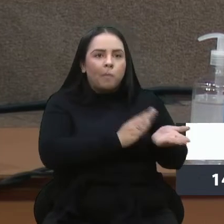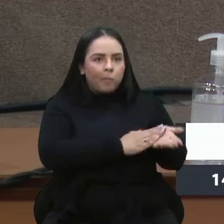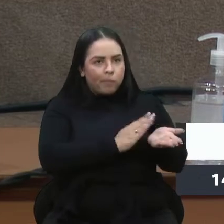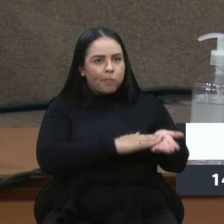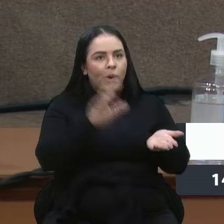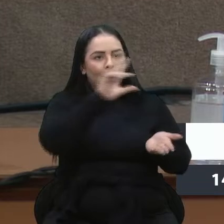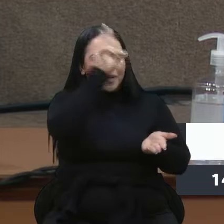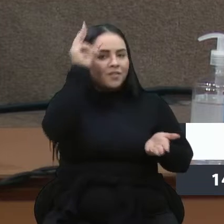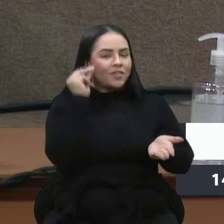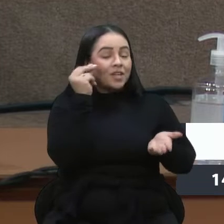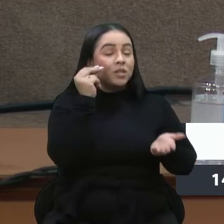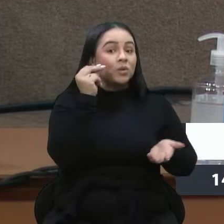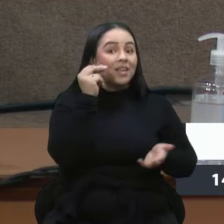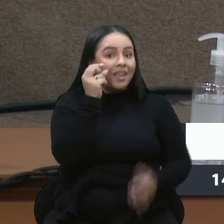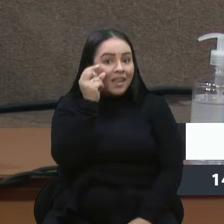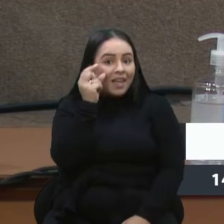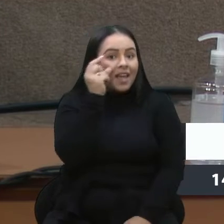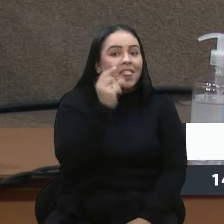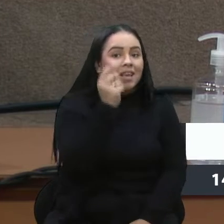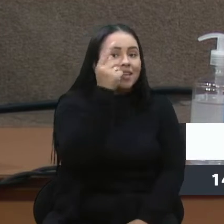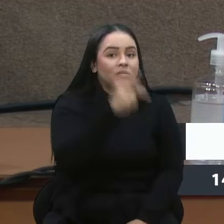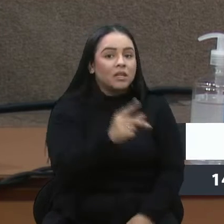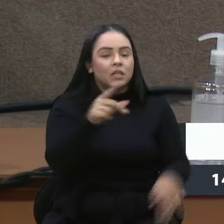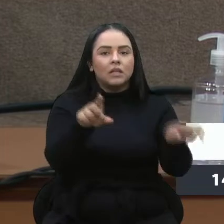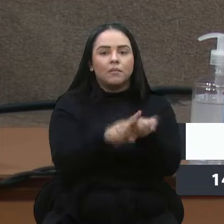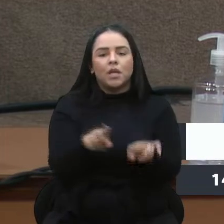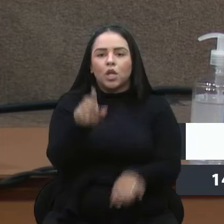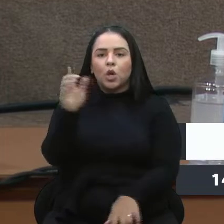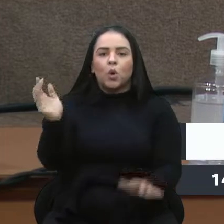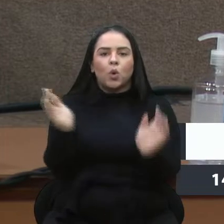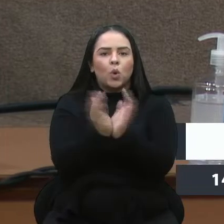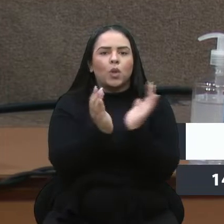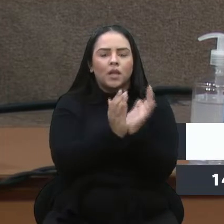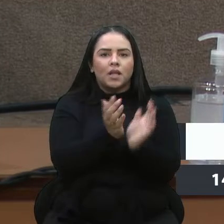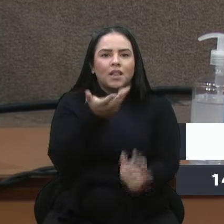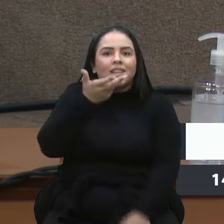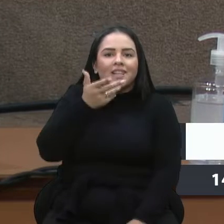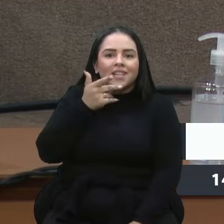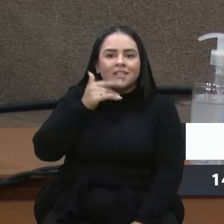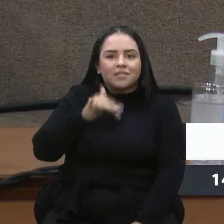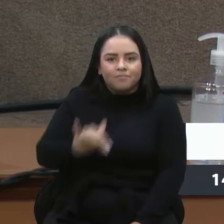um alerta ao prefeito, e até um alerta aos colegas, sobre as crianças.